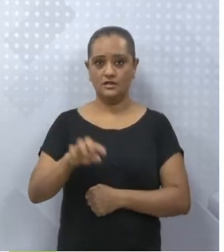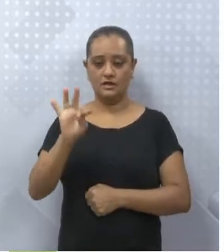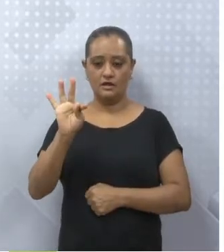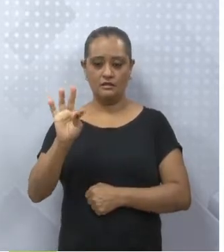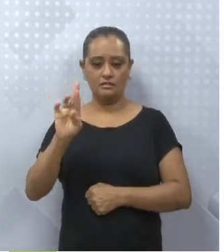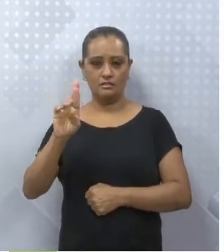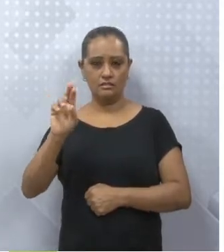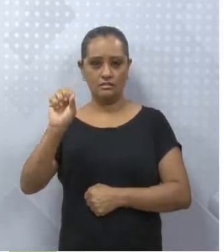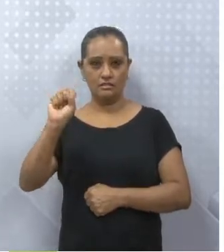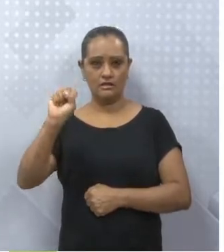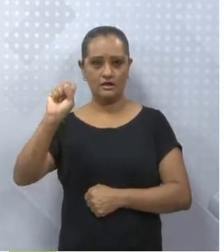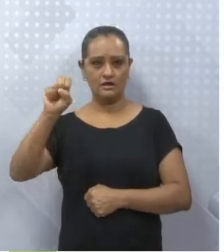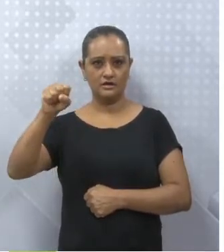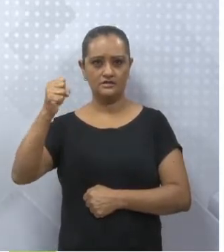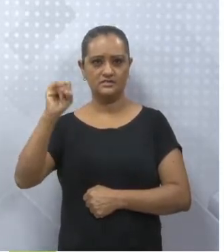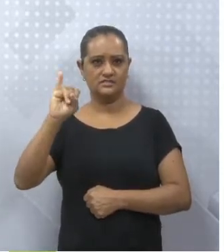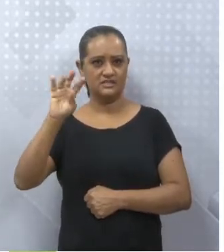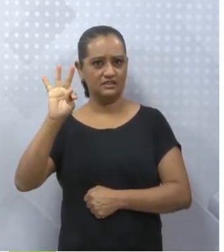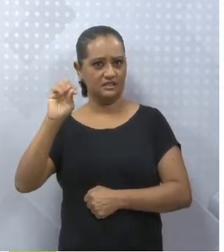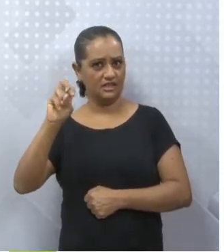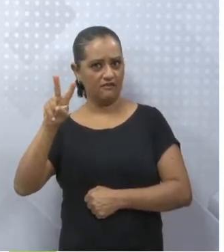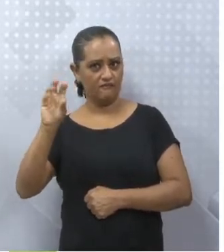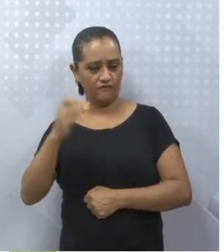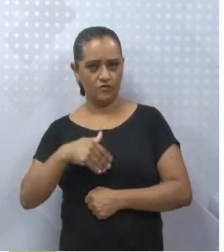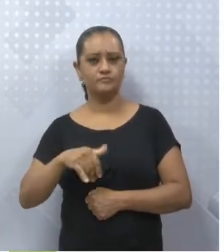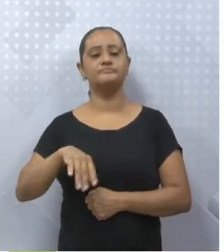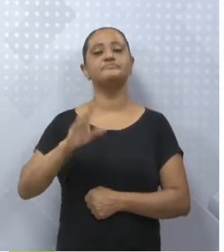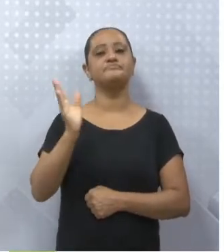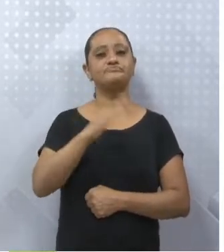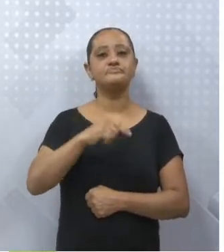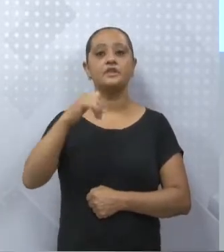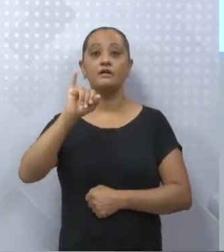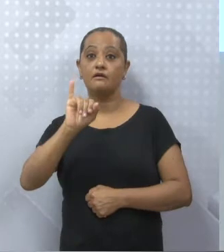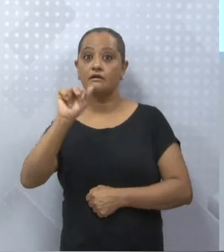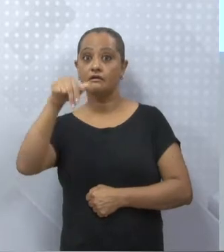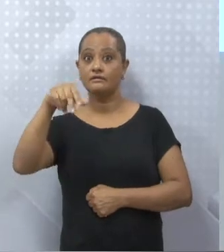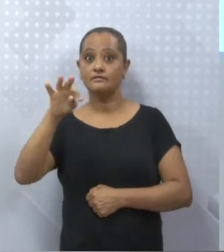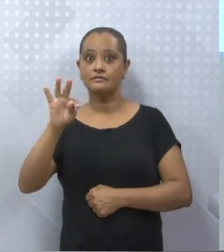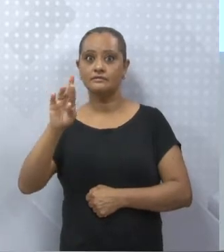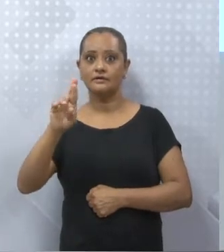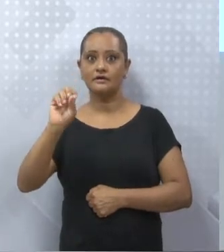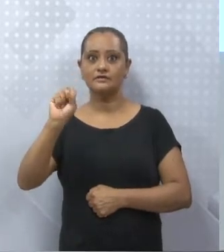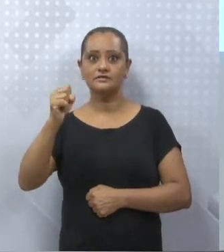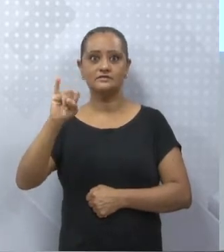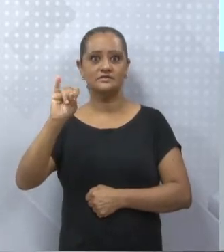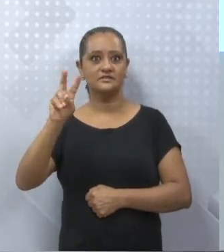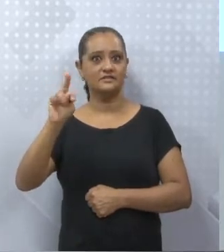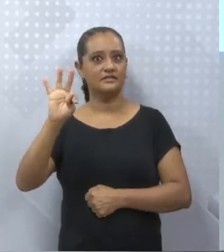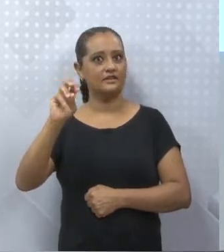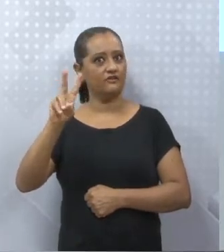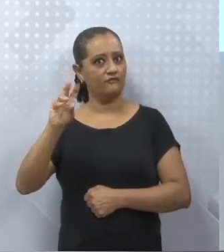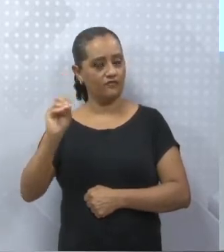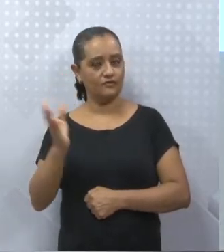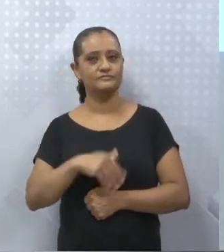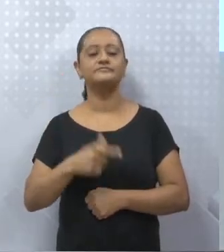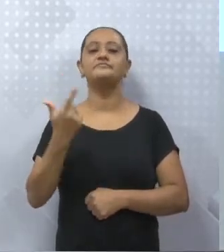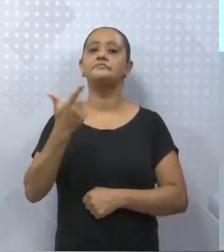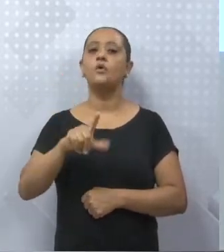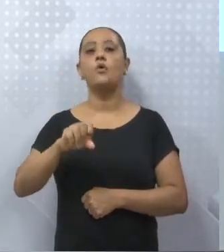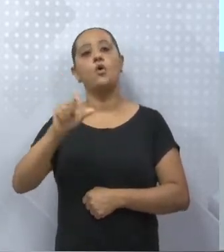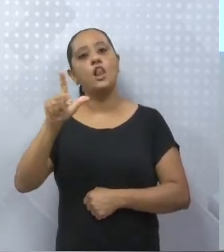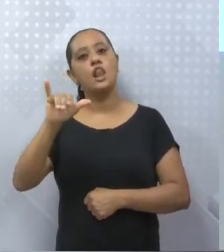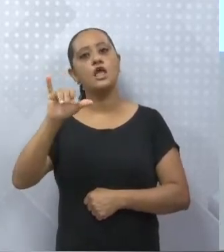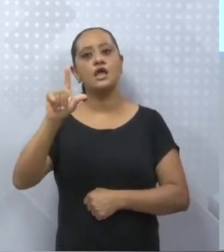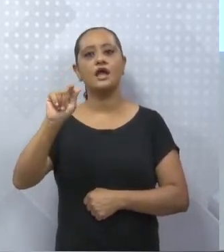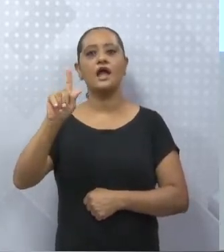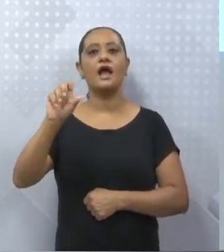transitivos e verbo de ligação. Ora, o que seria um verbo intransitivo,